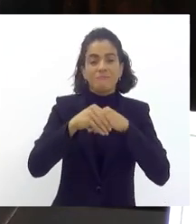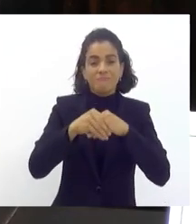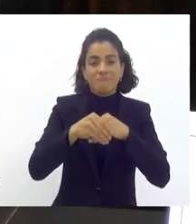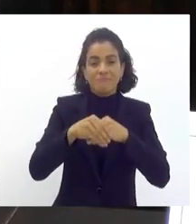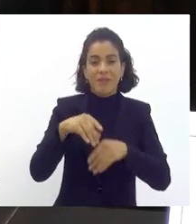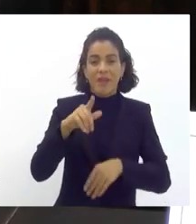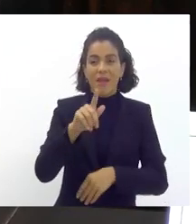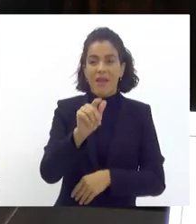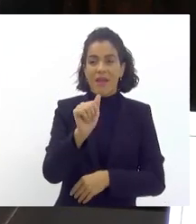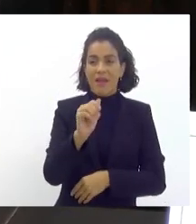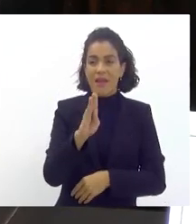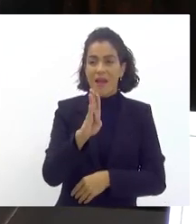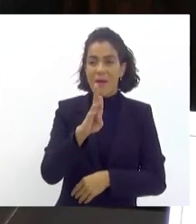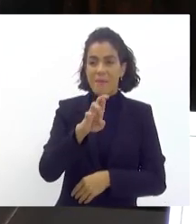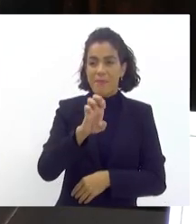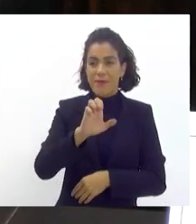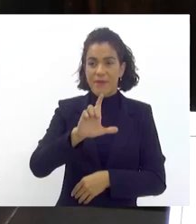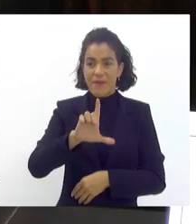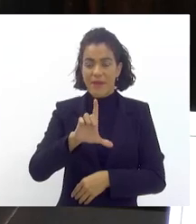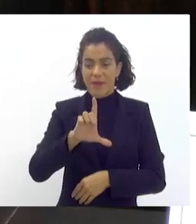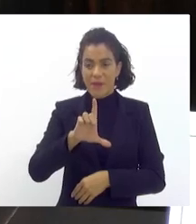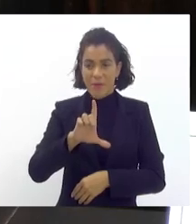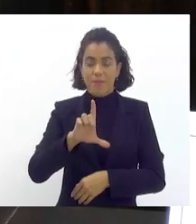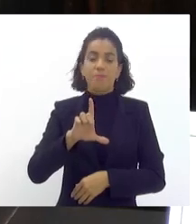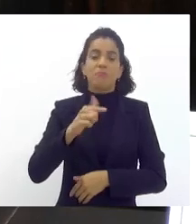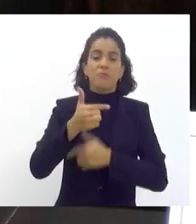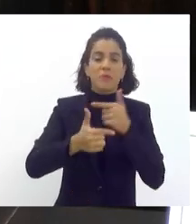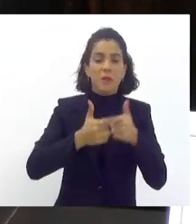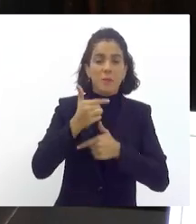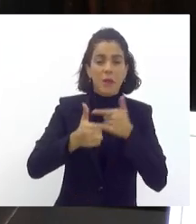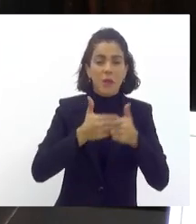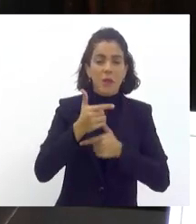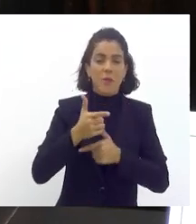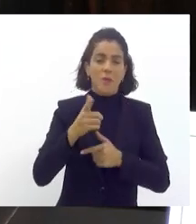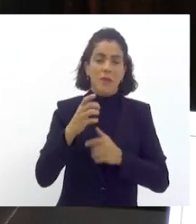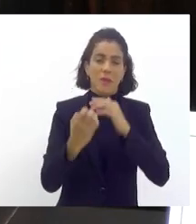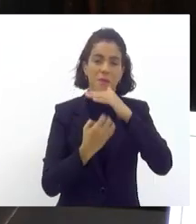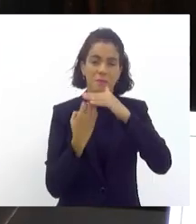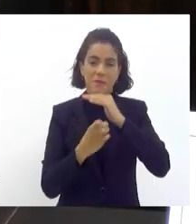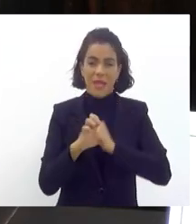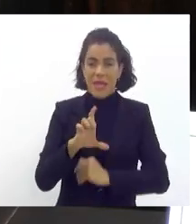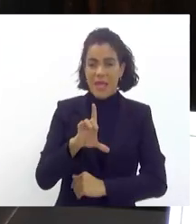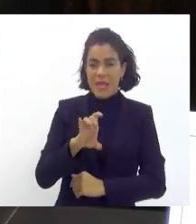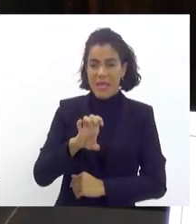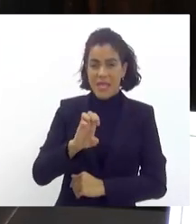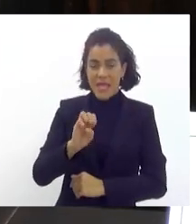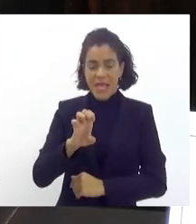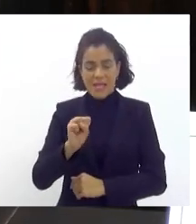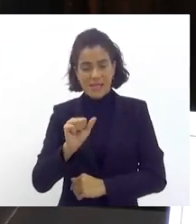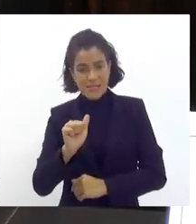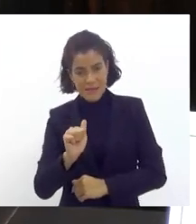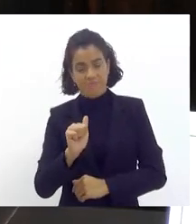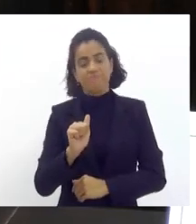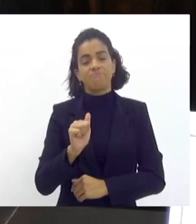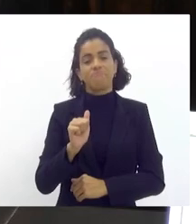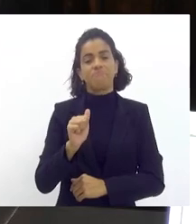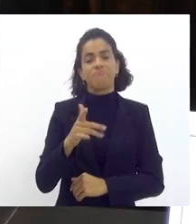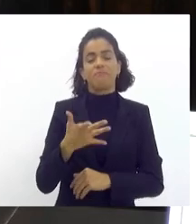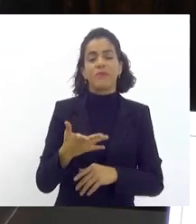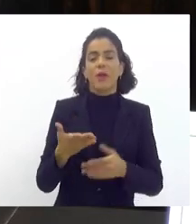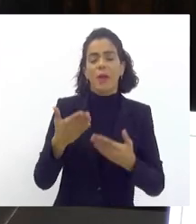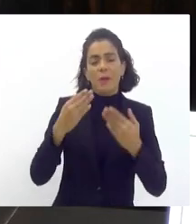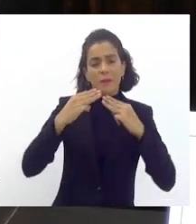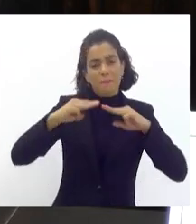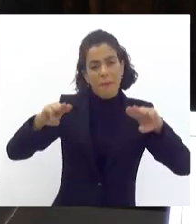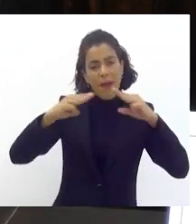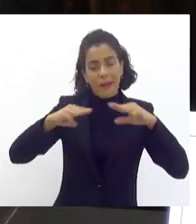agora tem feito um trabalho maravilhoso na Aliesa no departamento de marketing também agradecer pela presença e desejar um ótimo dia